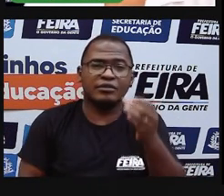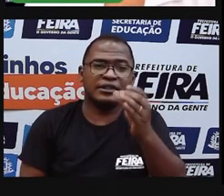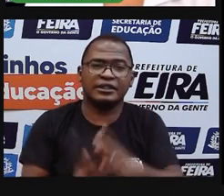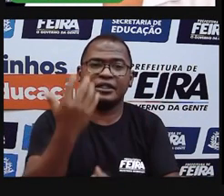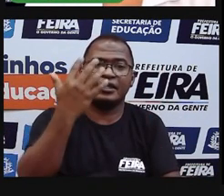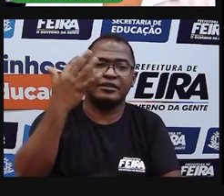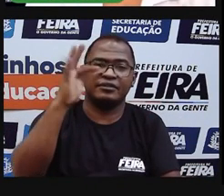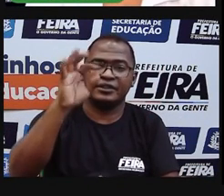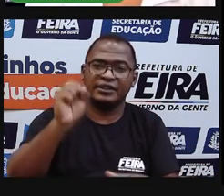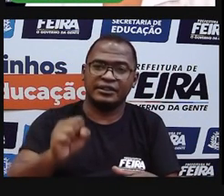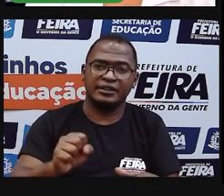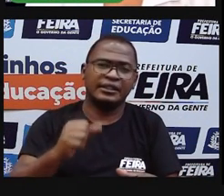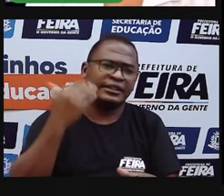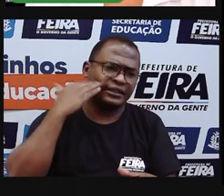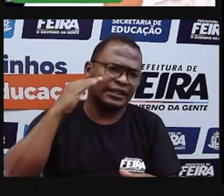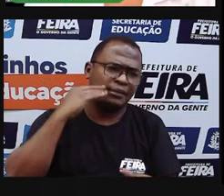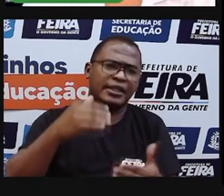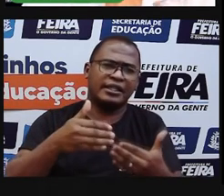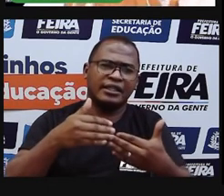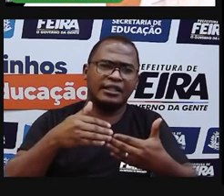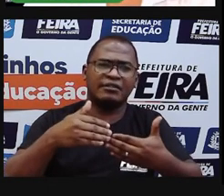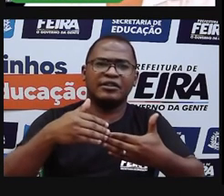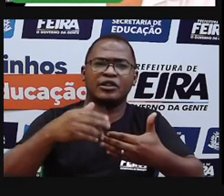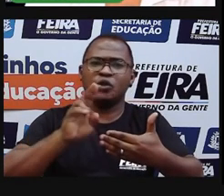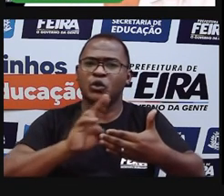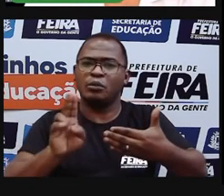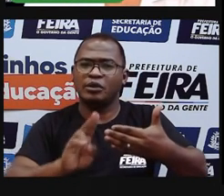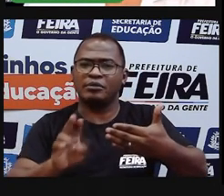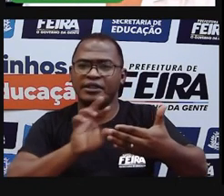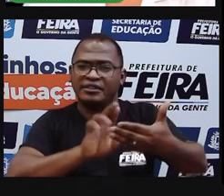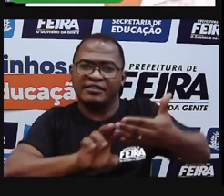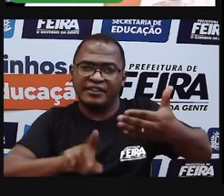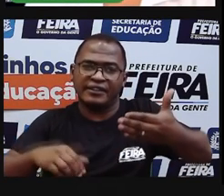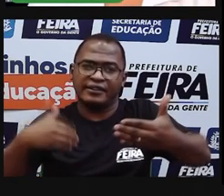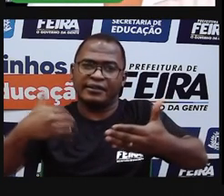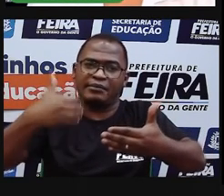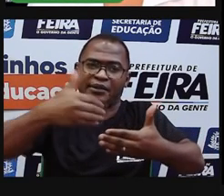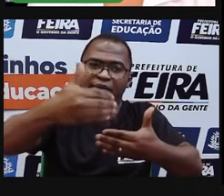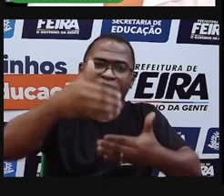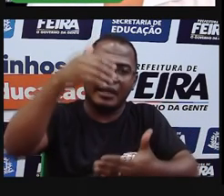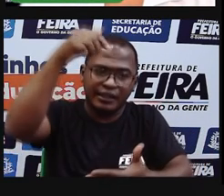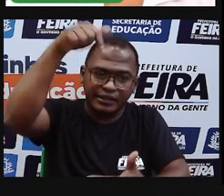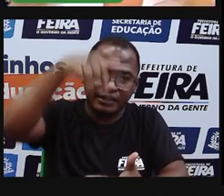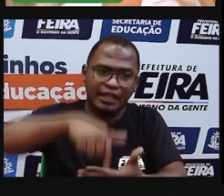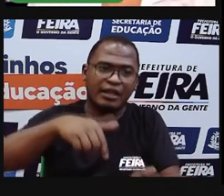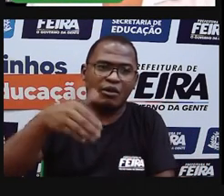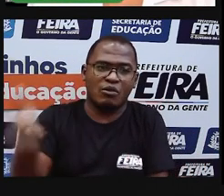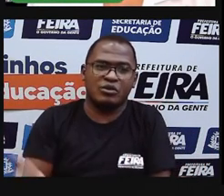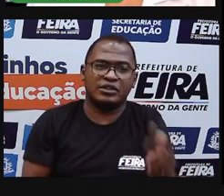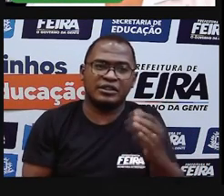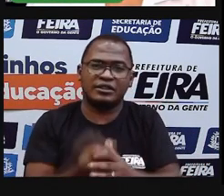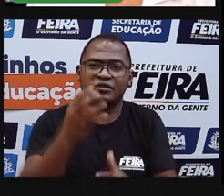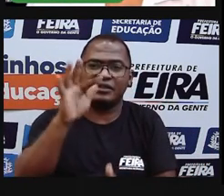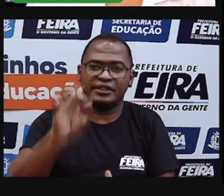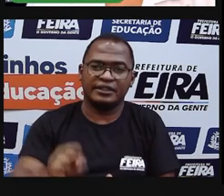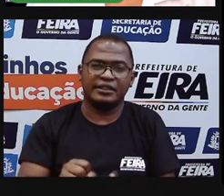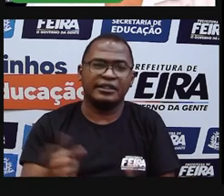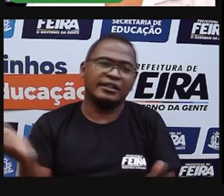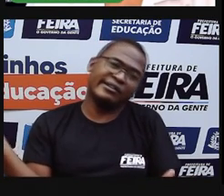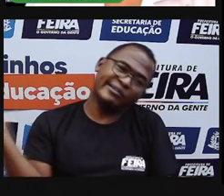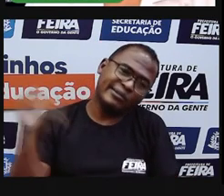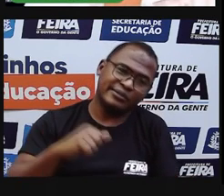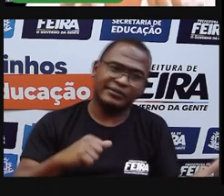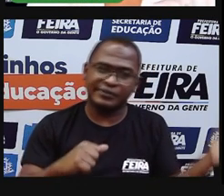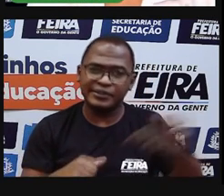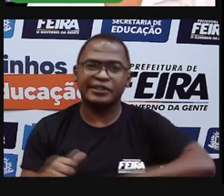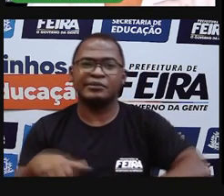que tiveram outros nomes anteriormente, mas eu quero convidar vocês para essa aventura na nossa cidade, para a gente conhecer um pouco mais sobre ela, tá bom?